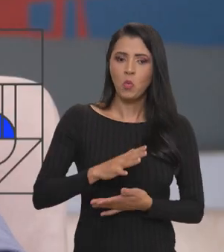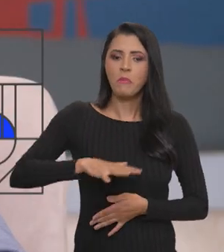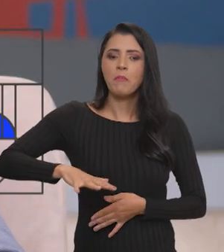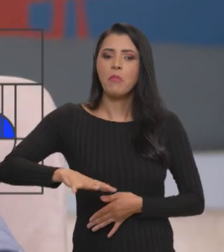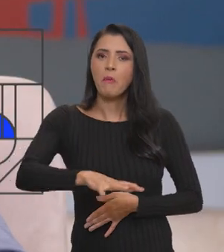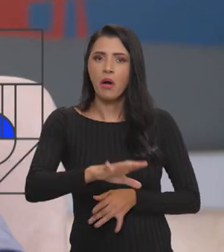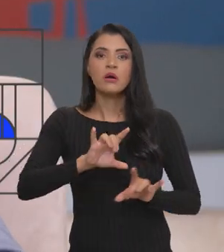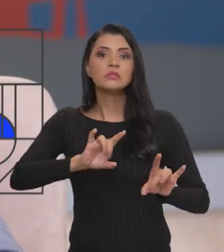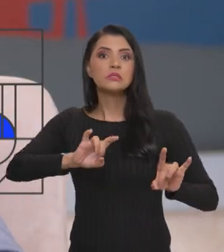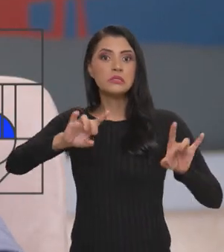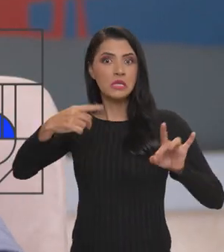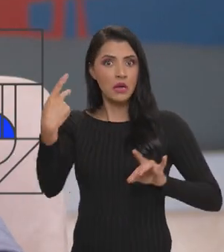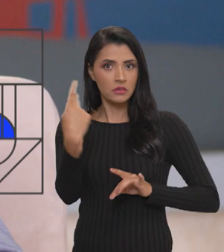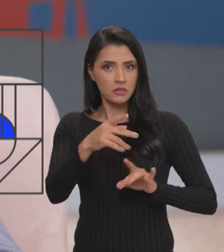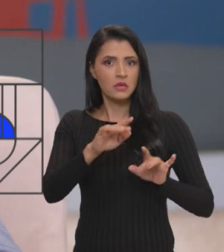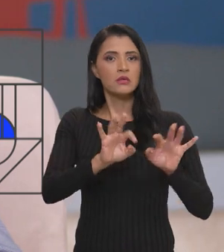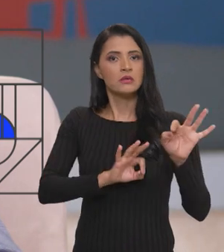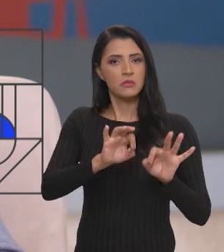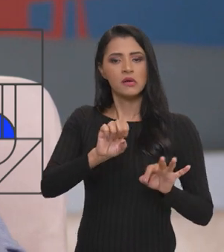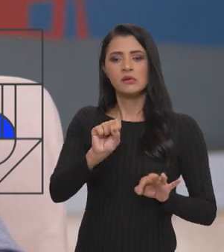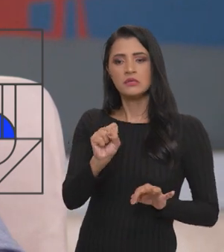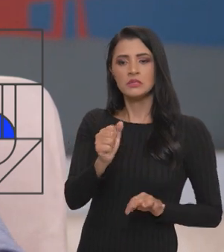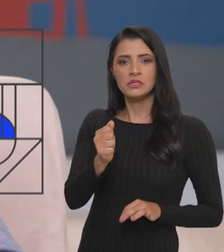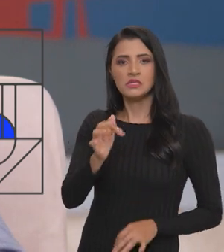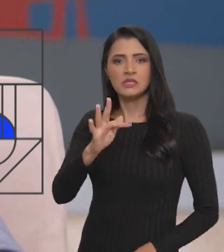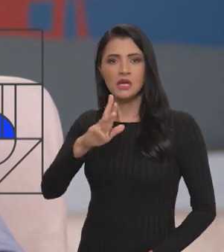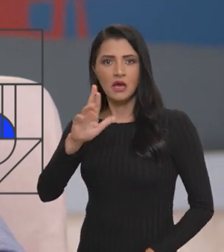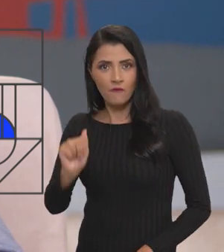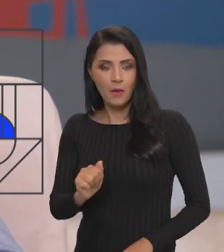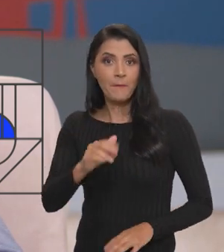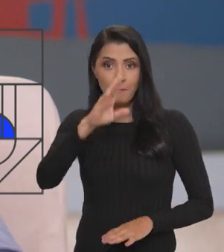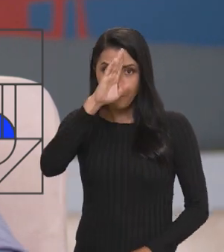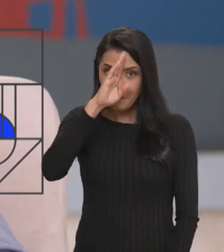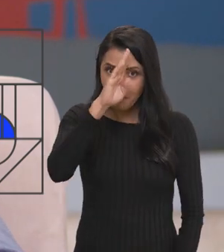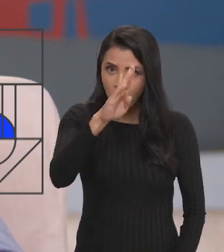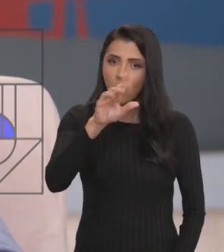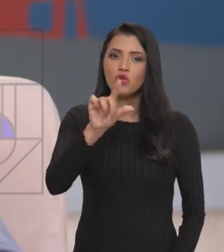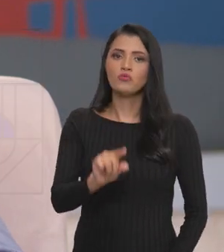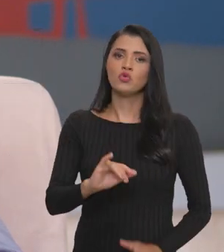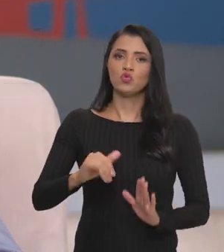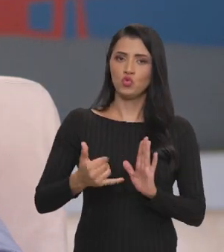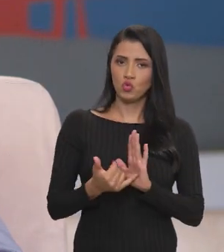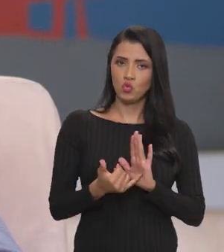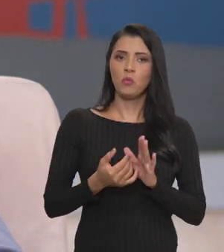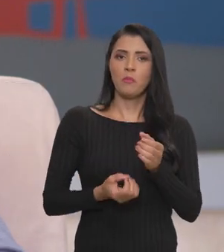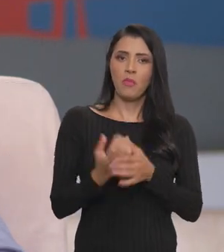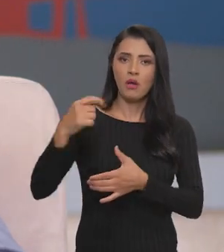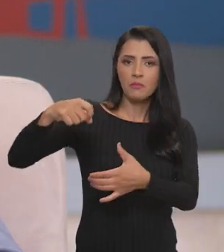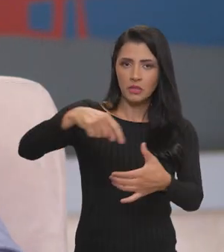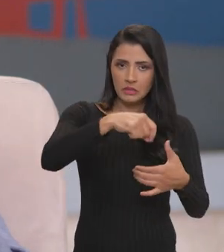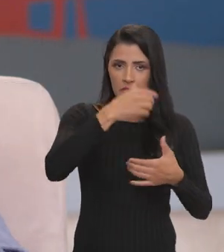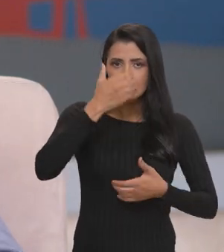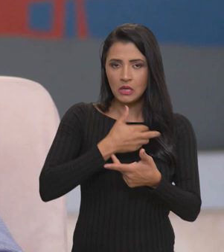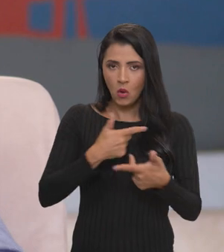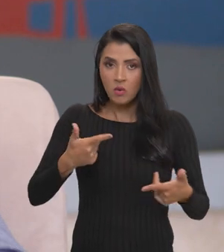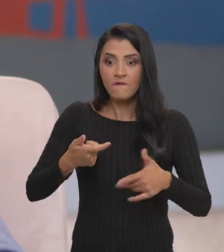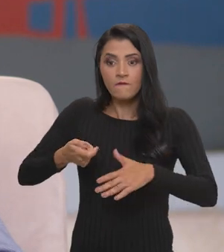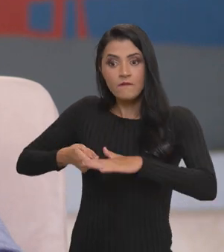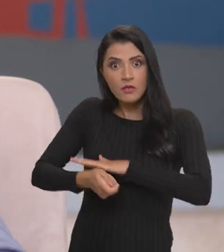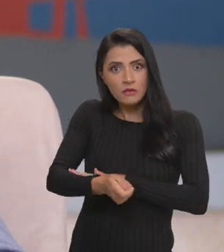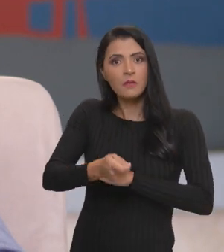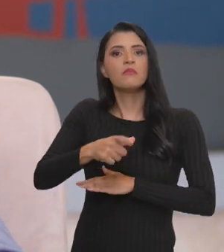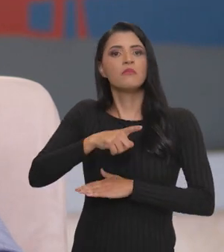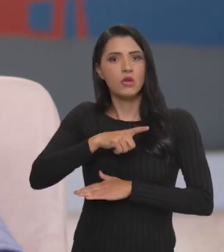frentes de destaque nesse Plano Safra. O principal é a redução de juros para a produção de alimentos, mas também financiamento